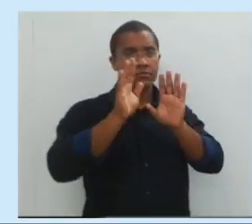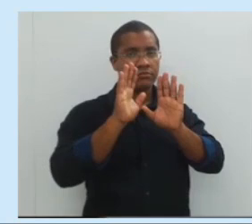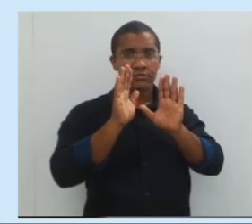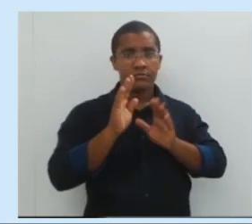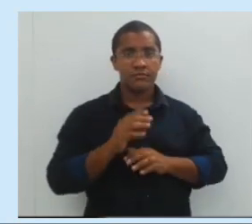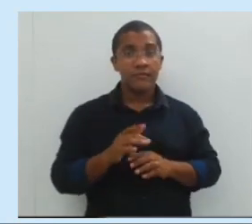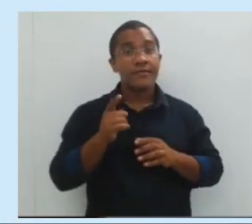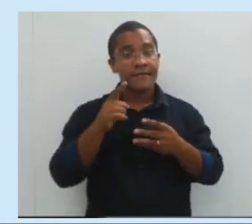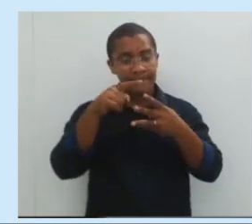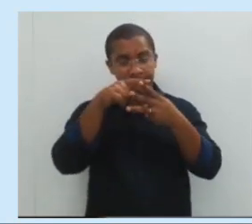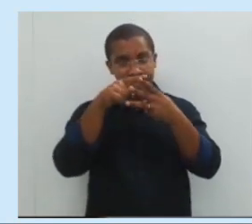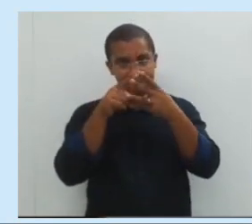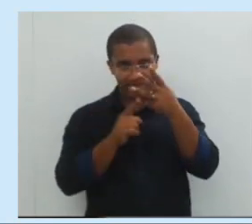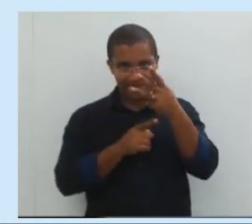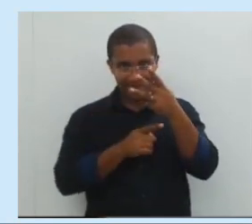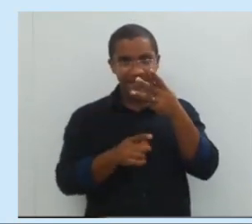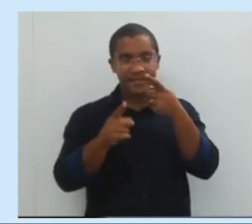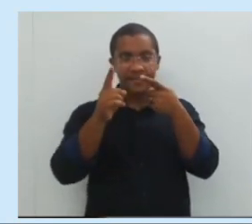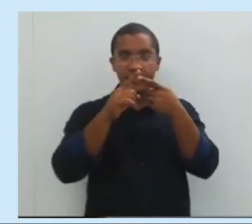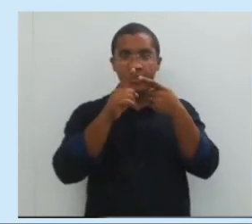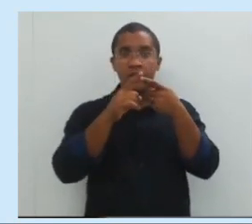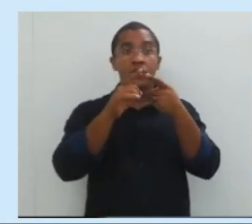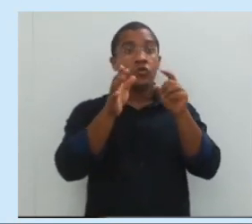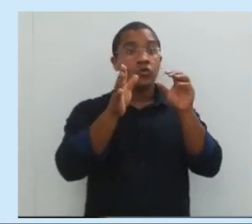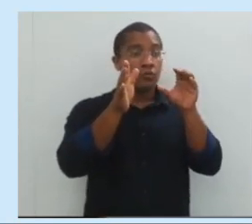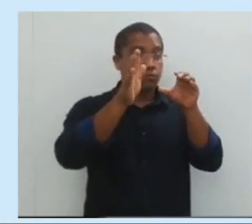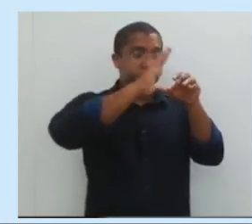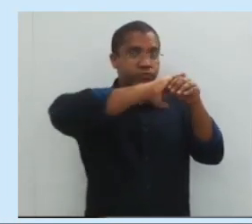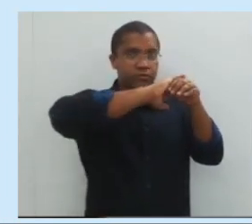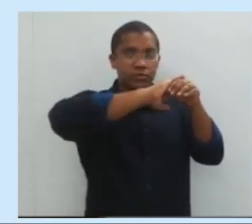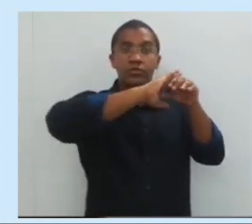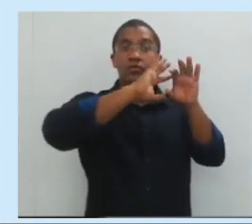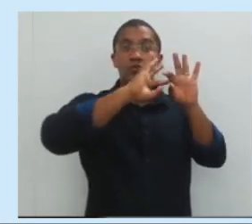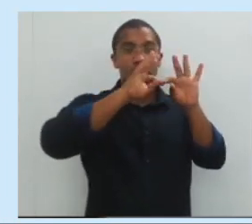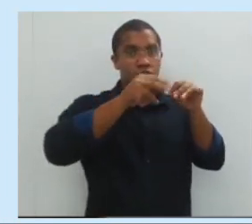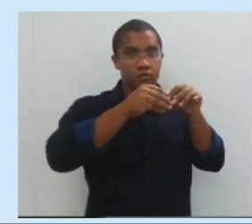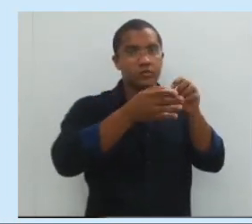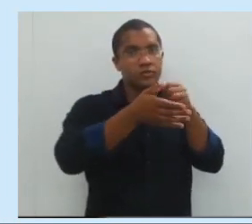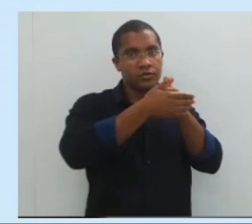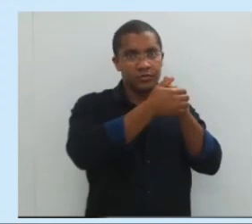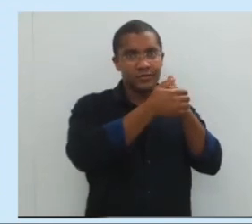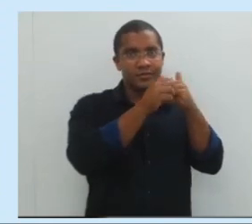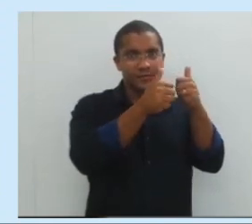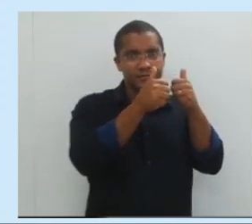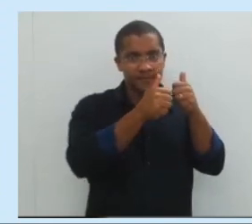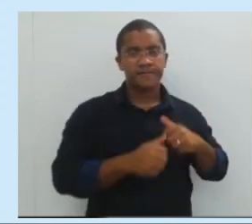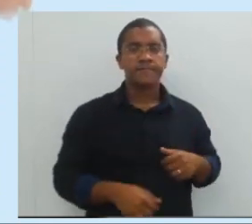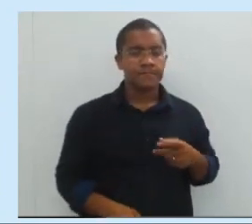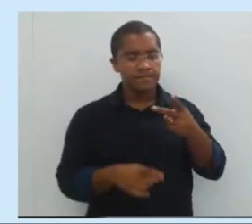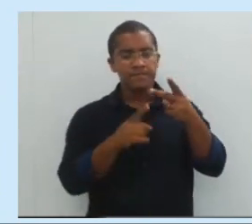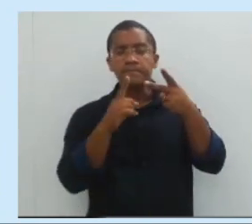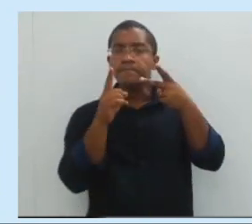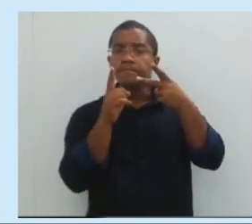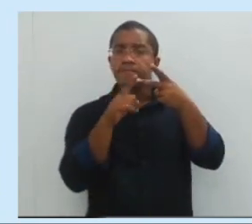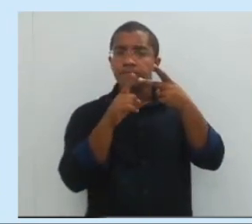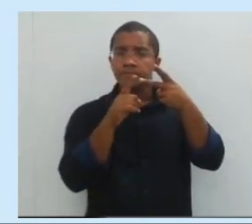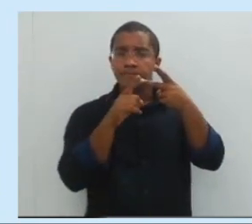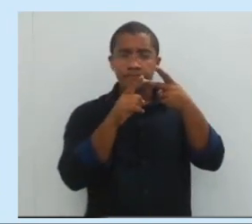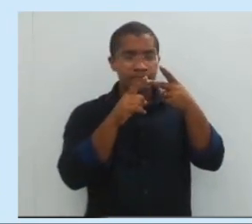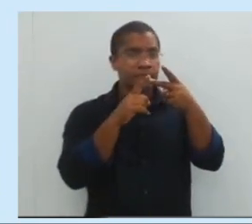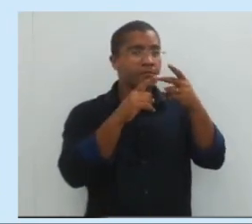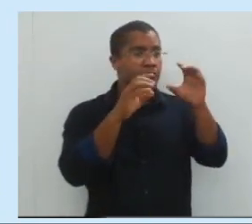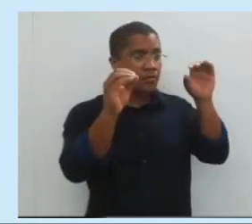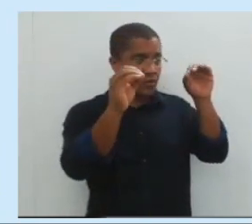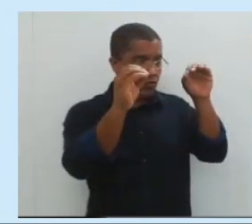eu tenho os três tipos. Eclipse total. Escondeu totalmente. Lua. Escondeu o Sol. Eclipse